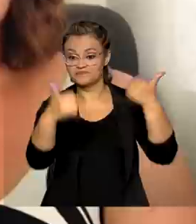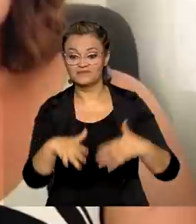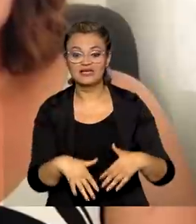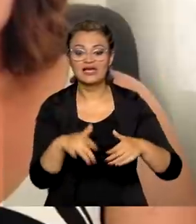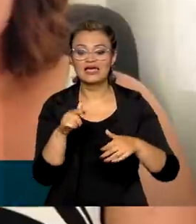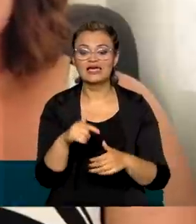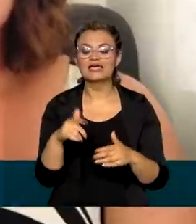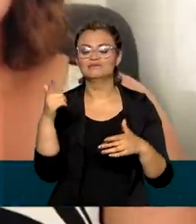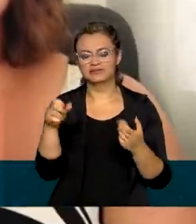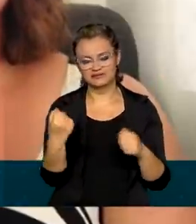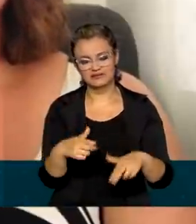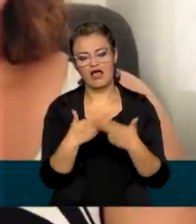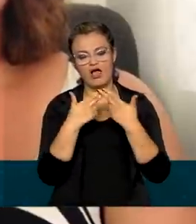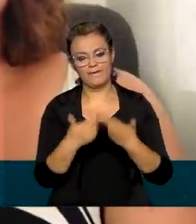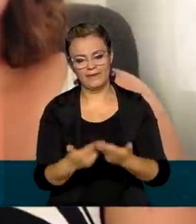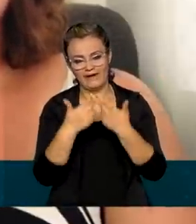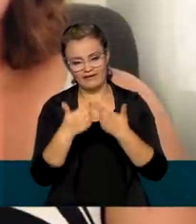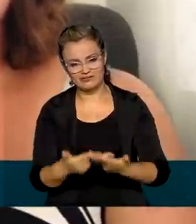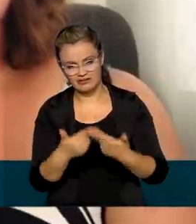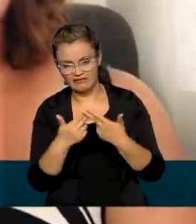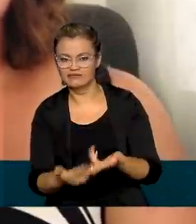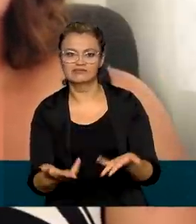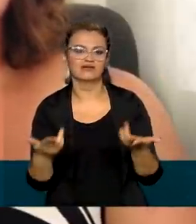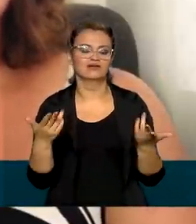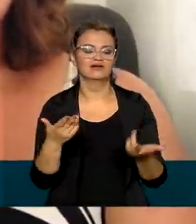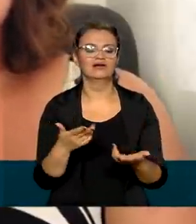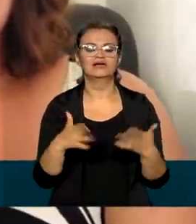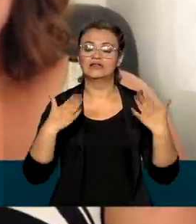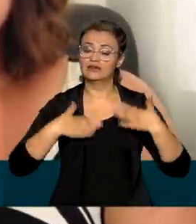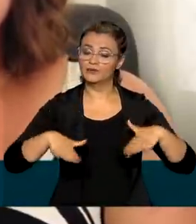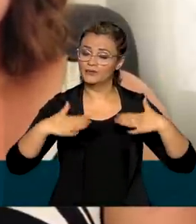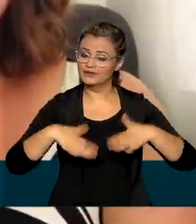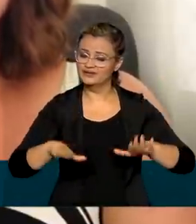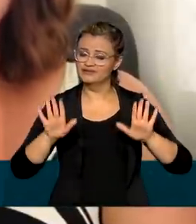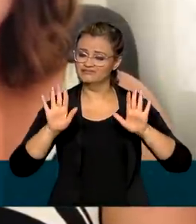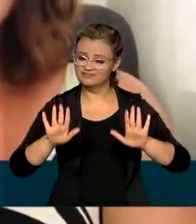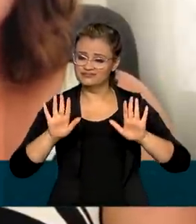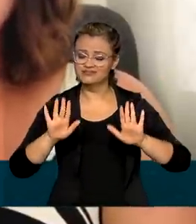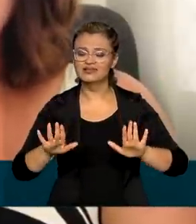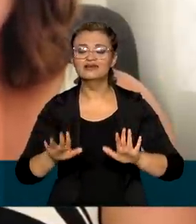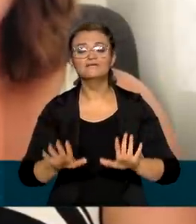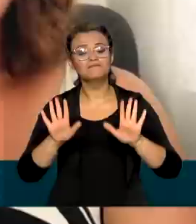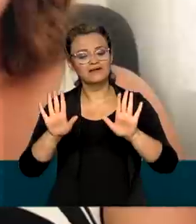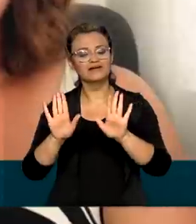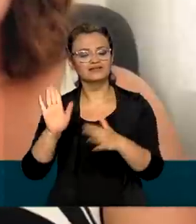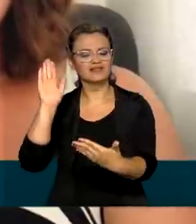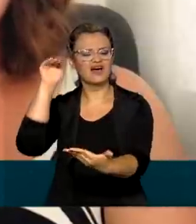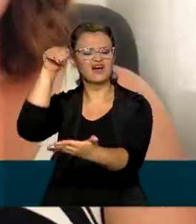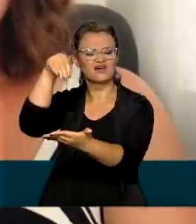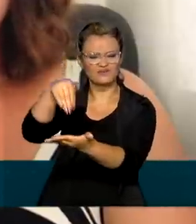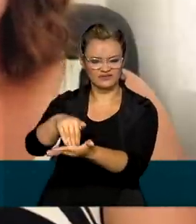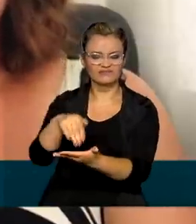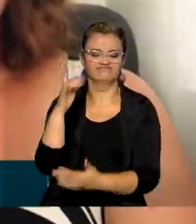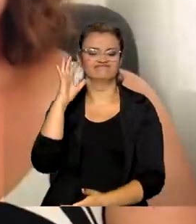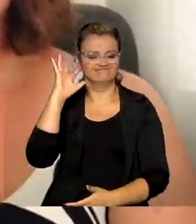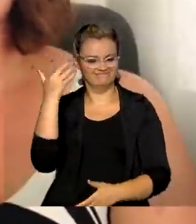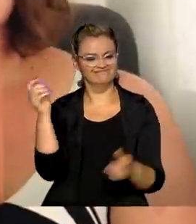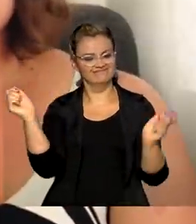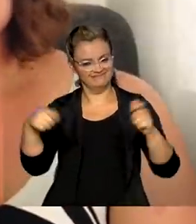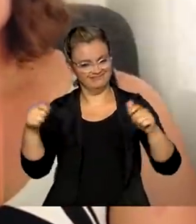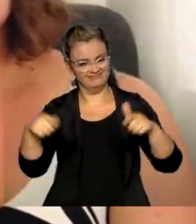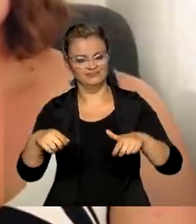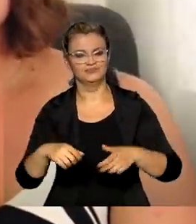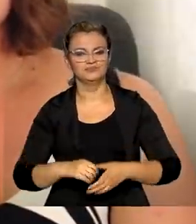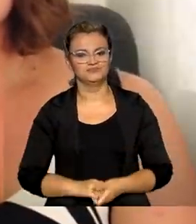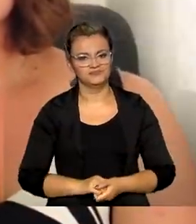requer muita paciência, muita tranquilidade, mas que tudo no final vai ser resolvido da melhor